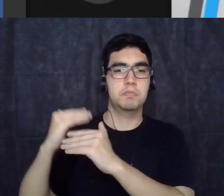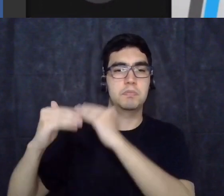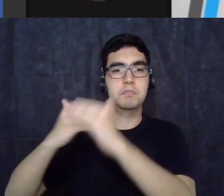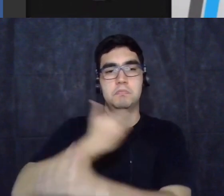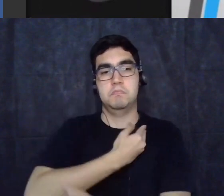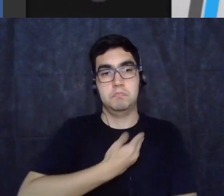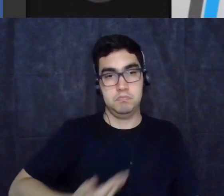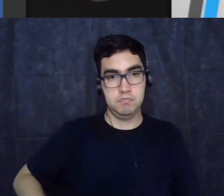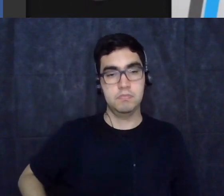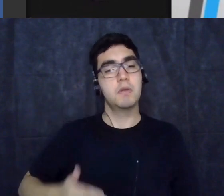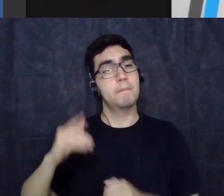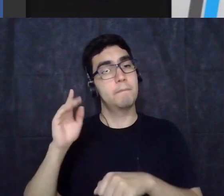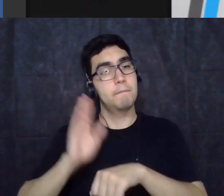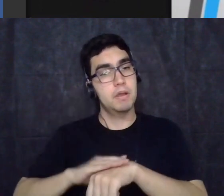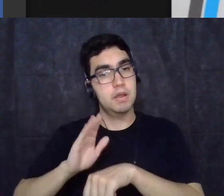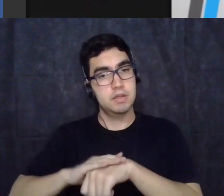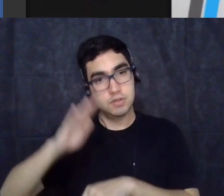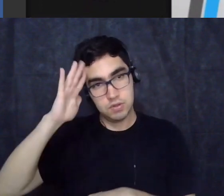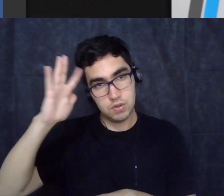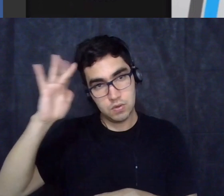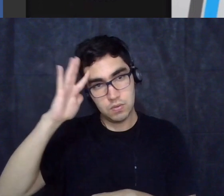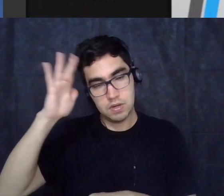aquilo que era inicialmente